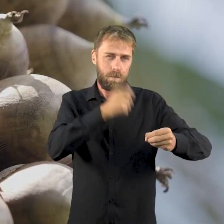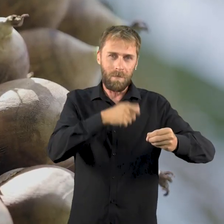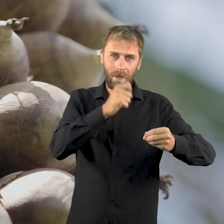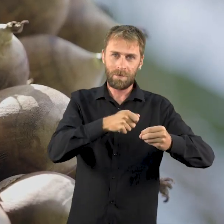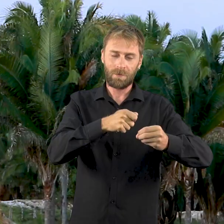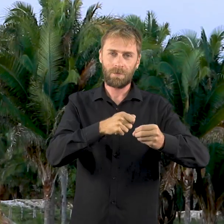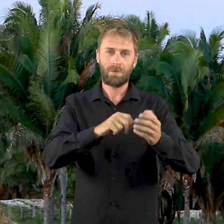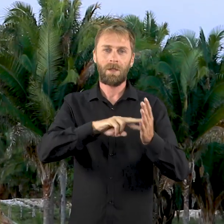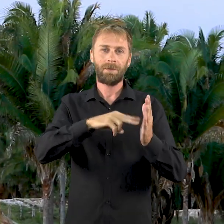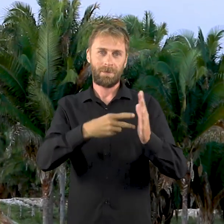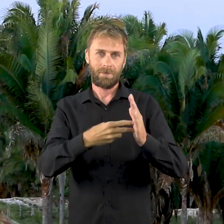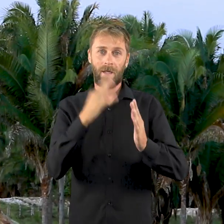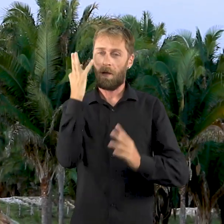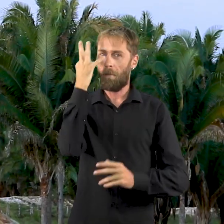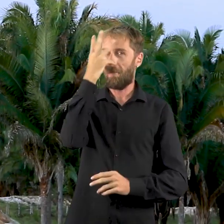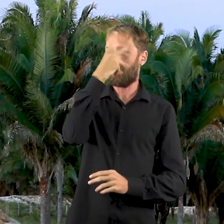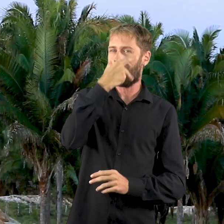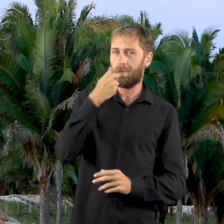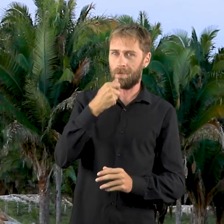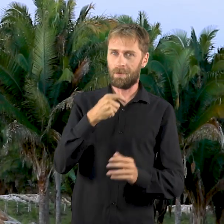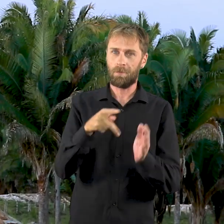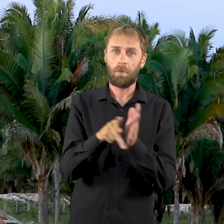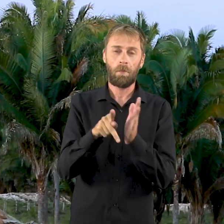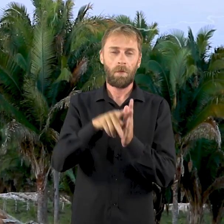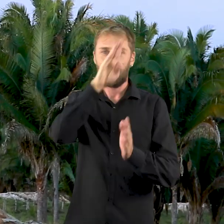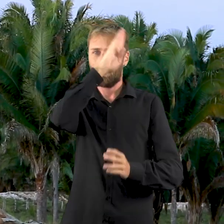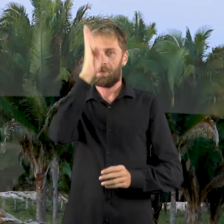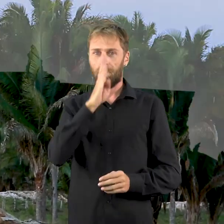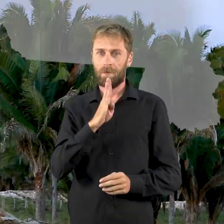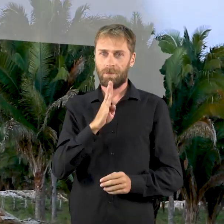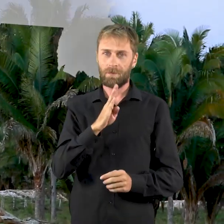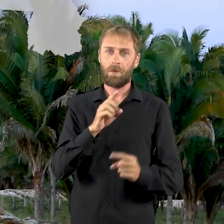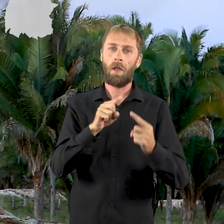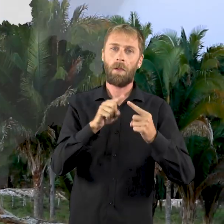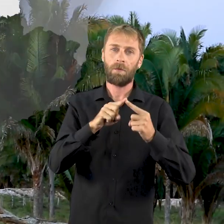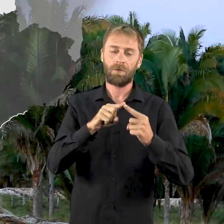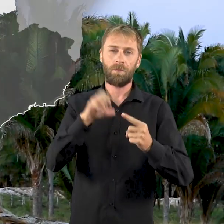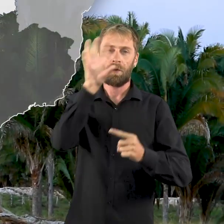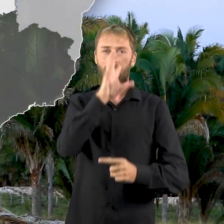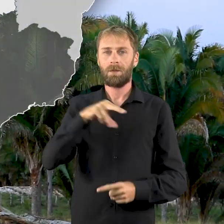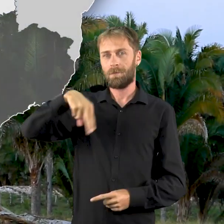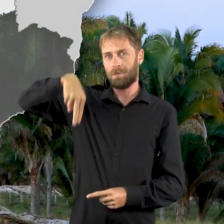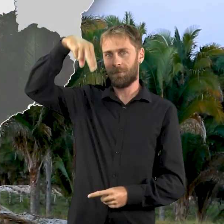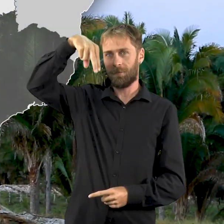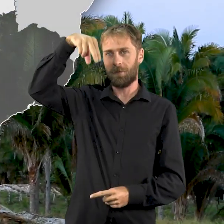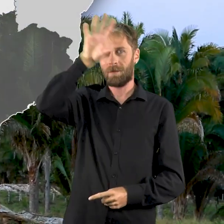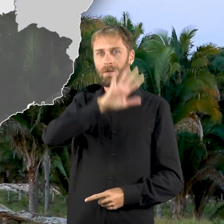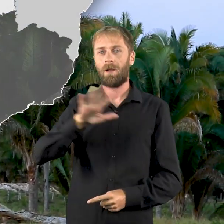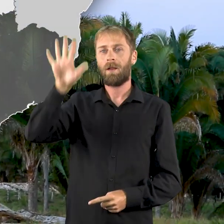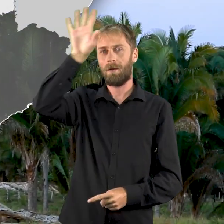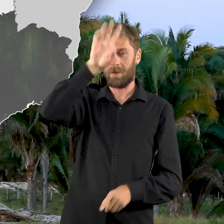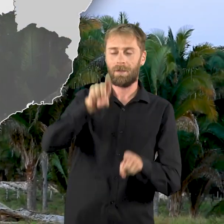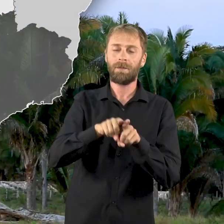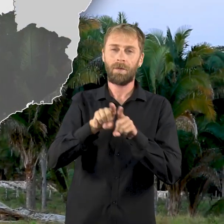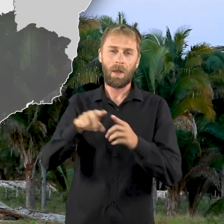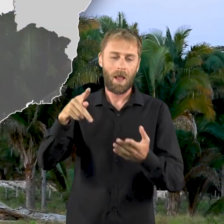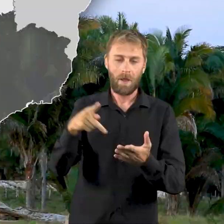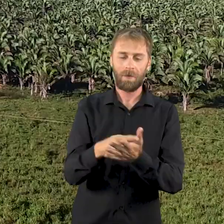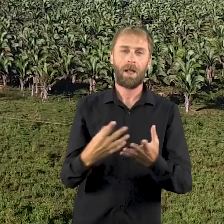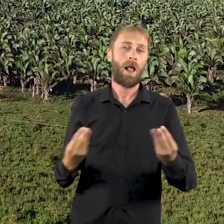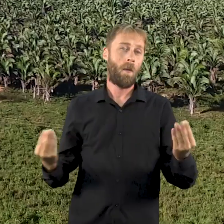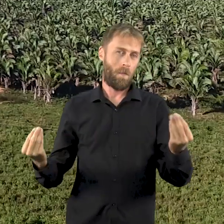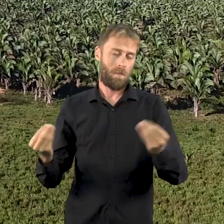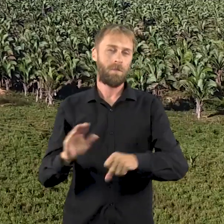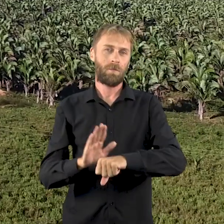bela. Nativa do Brasil, é uma espécie típica das regiões norte e nordeste, onde ocorre com maior incidência.